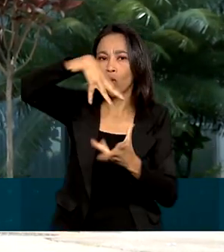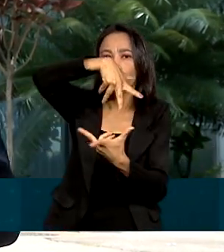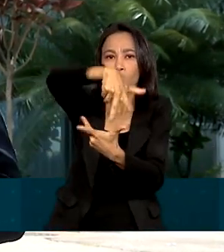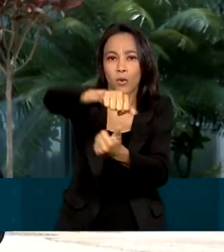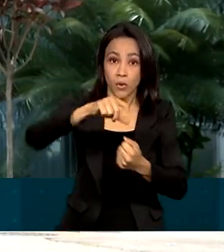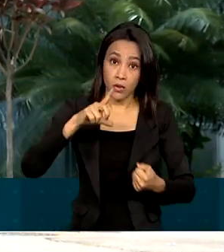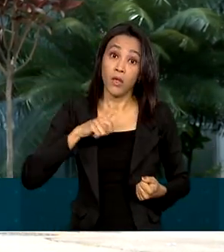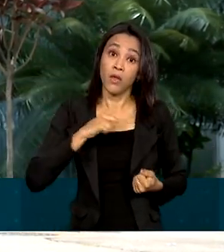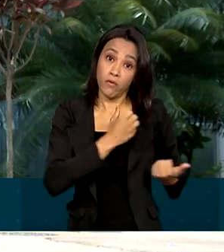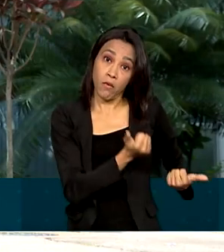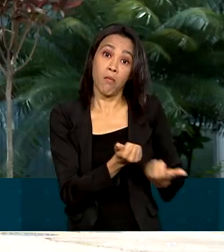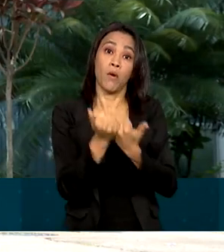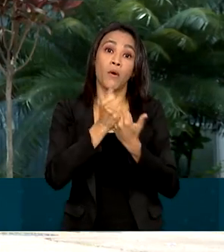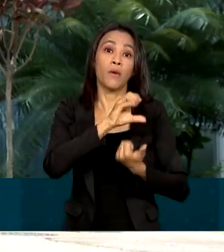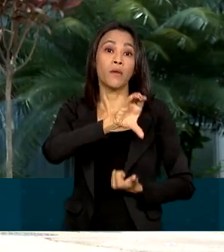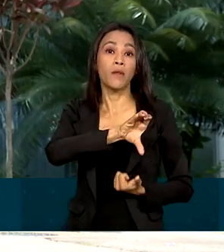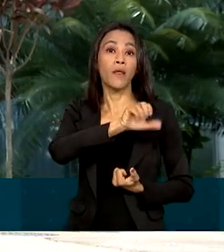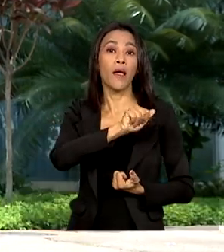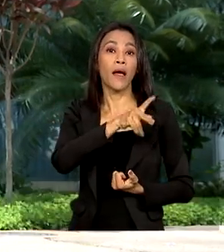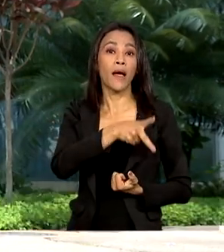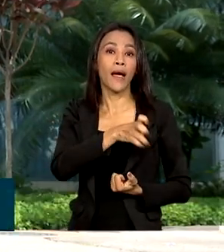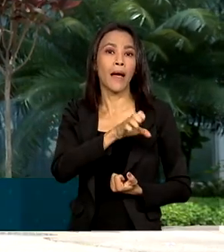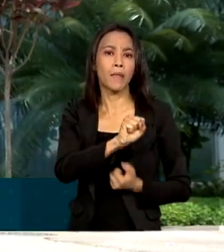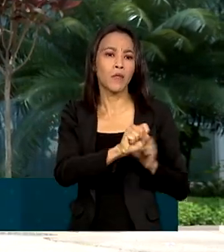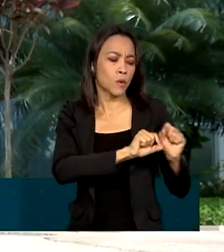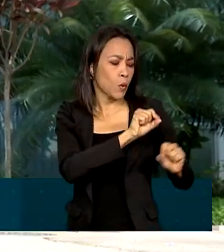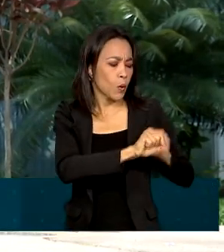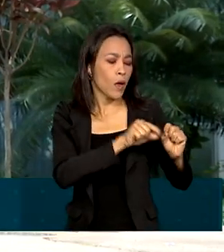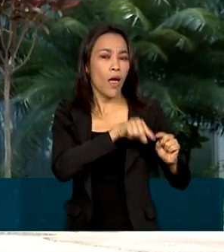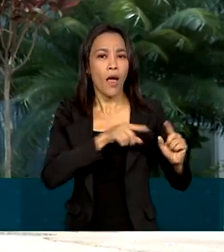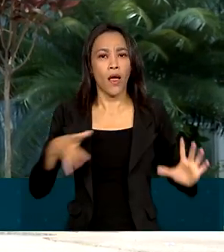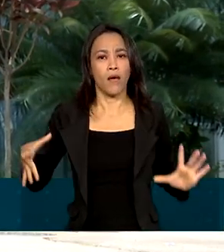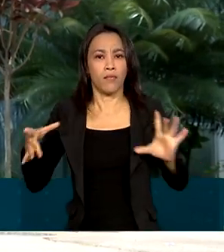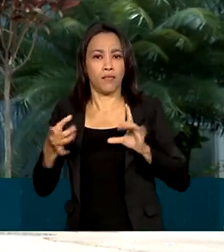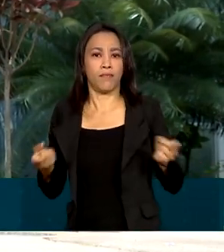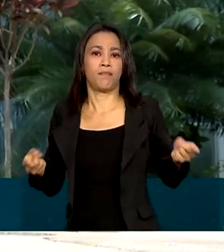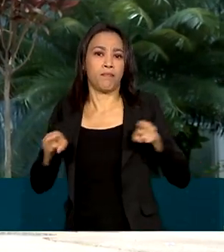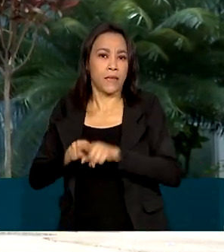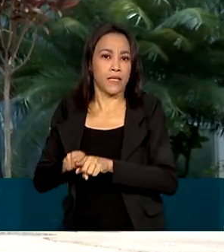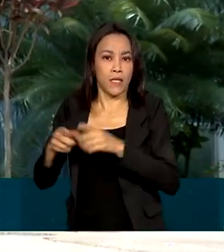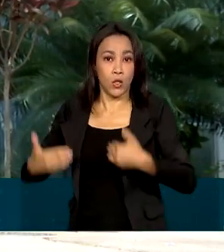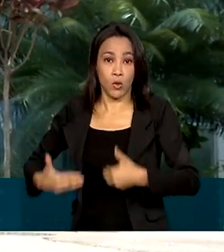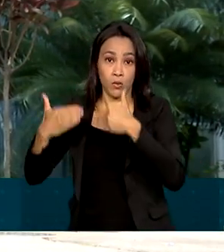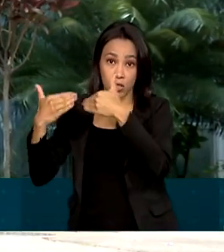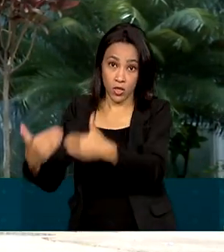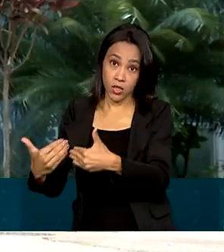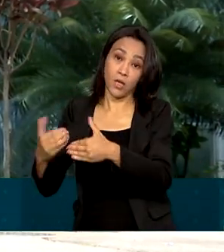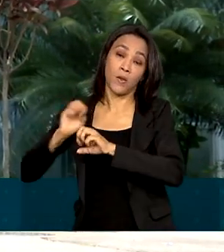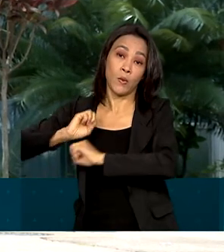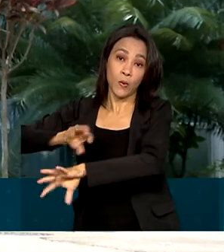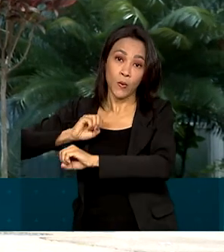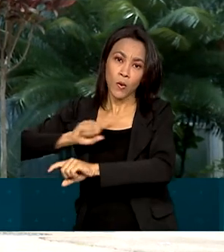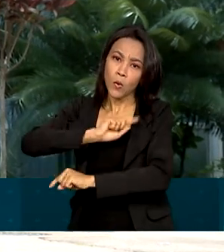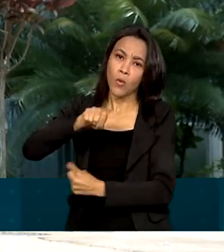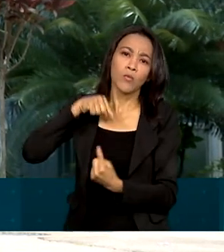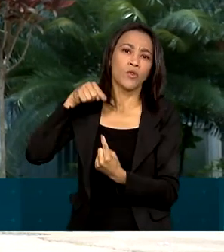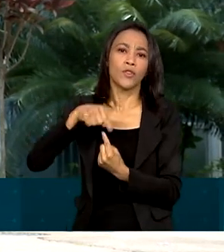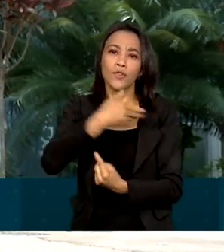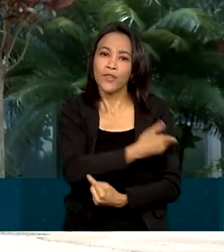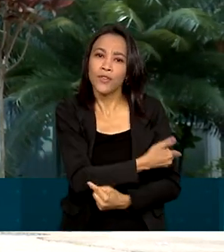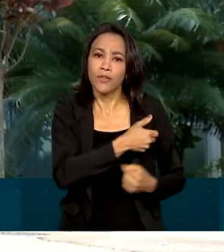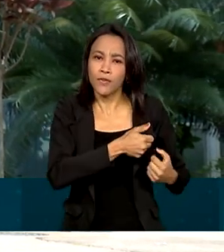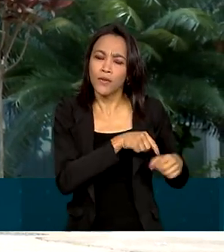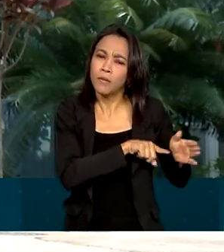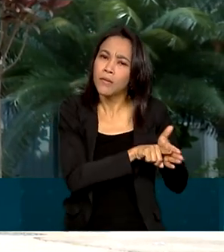com o apoio da CAPES, uma fundação vinculada ao Ministério da Educação do Brasil, que atua na expansão e